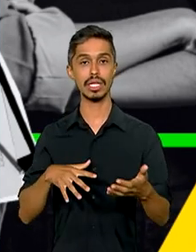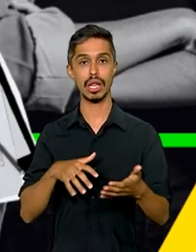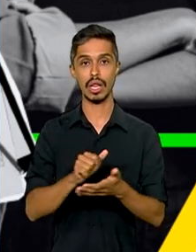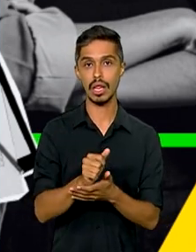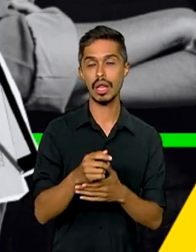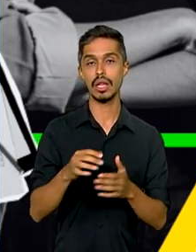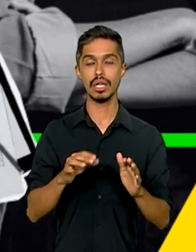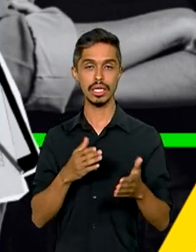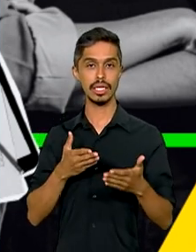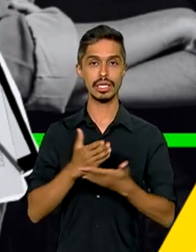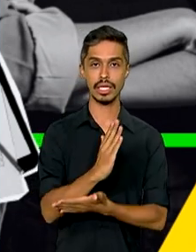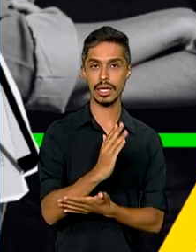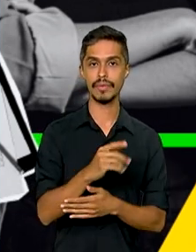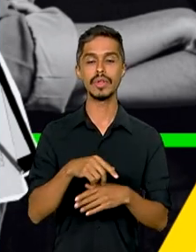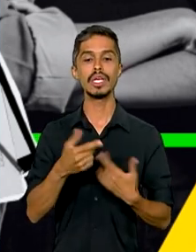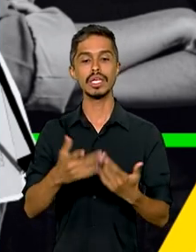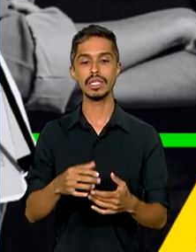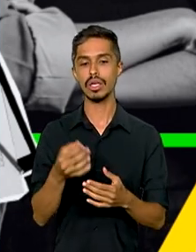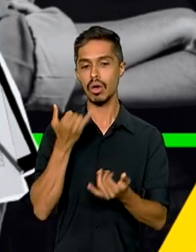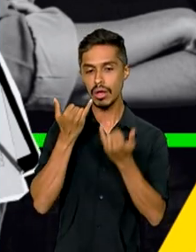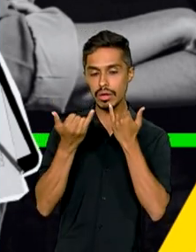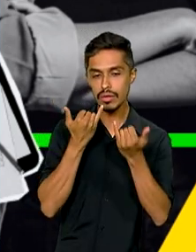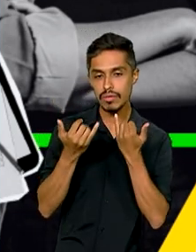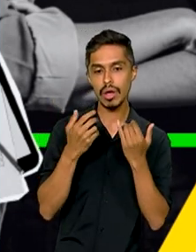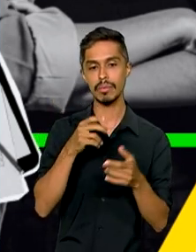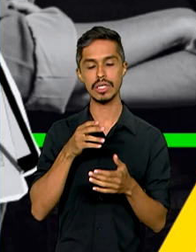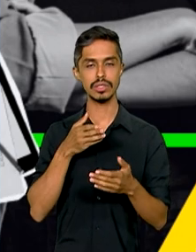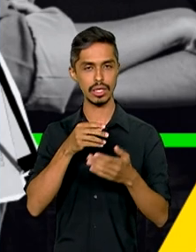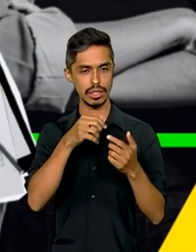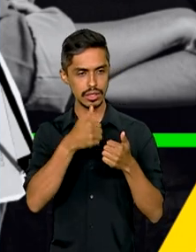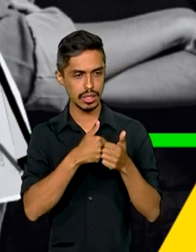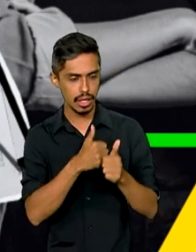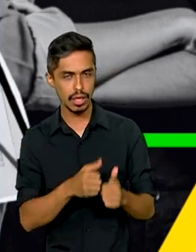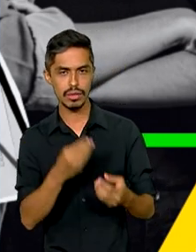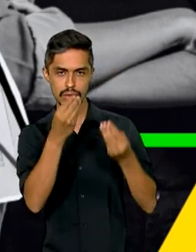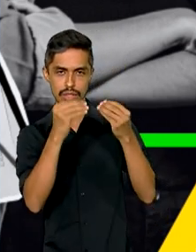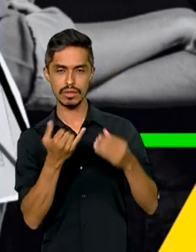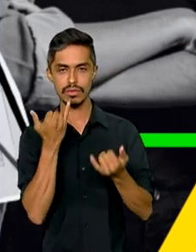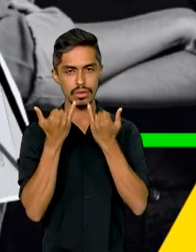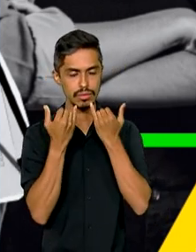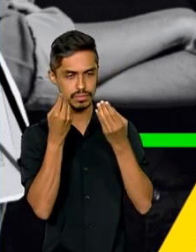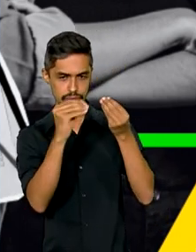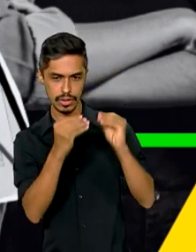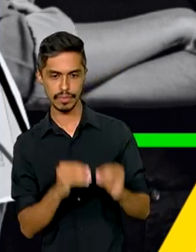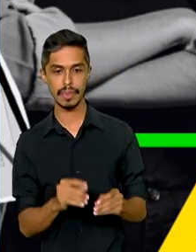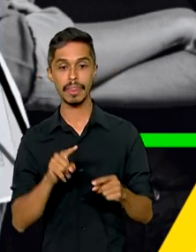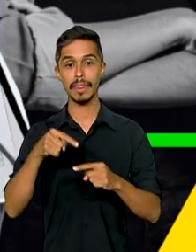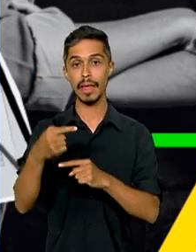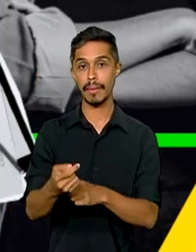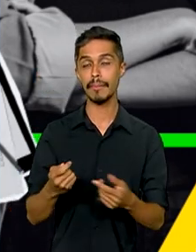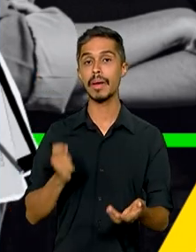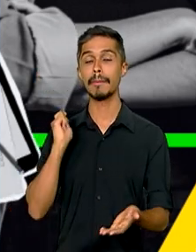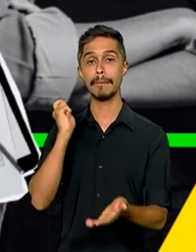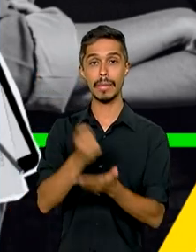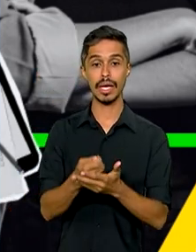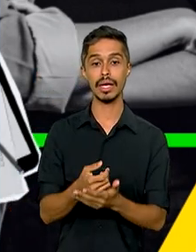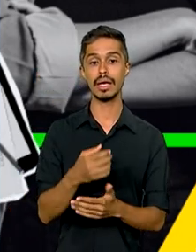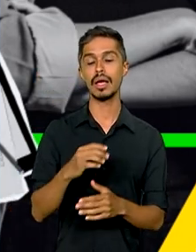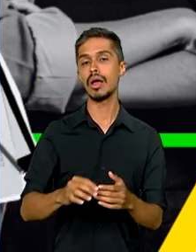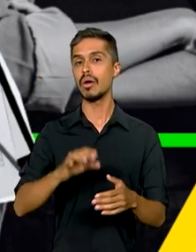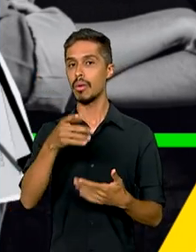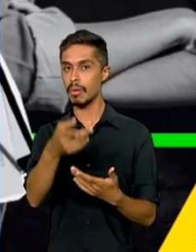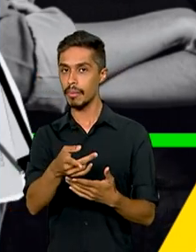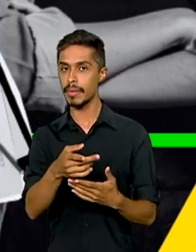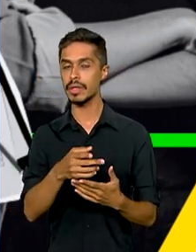seguir as orientações indicadas. E ao final da inscrição, o candidato deverá pagar uma guia de recolhimento da União.